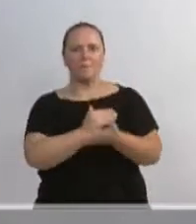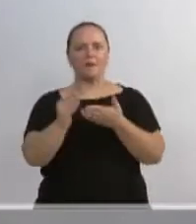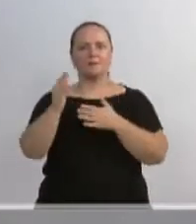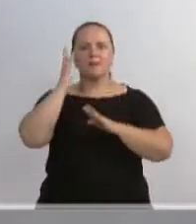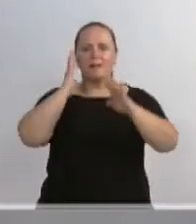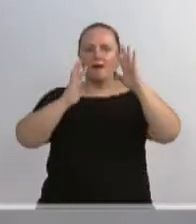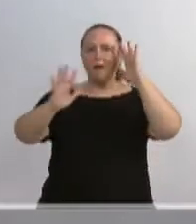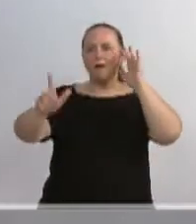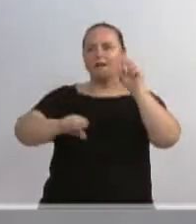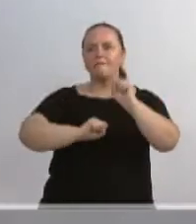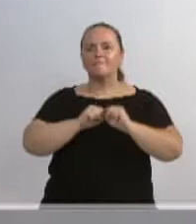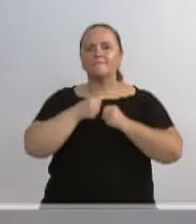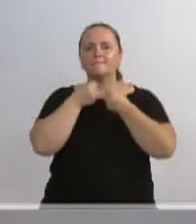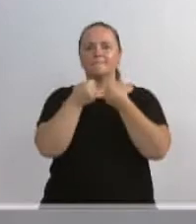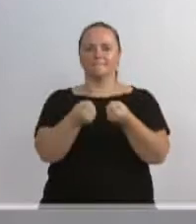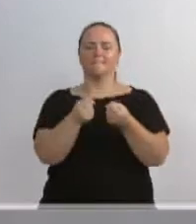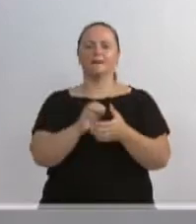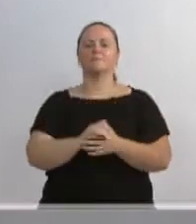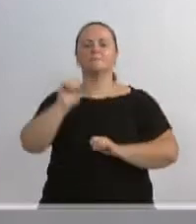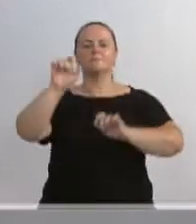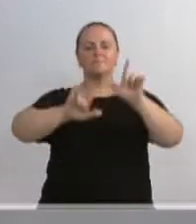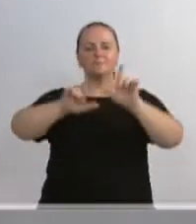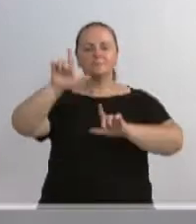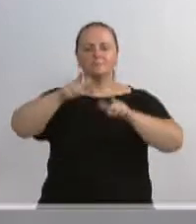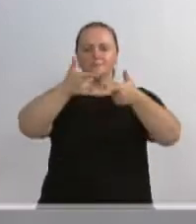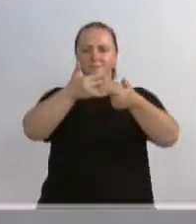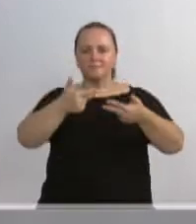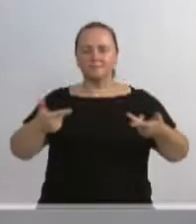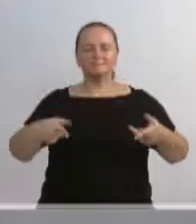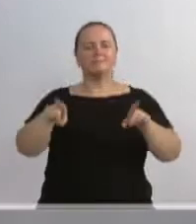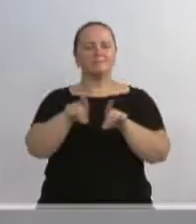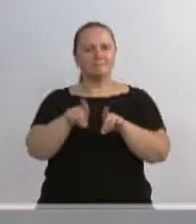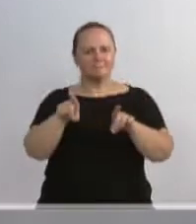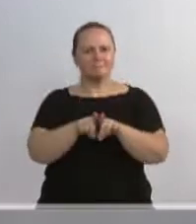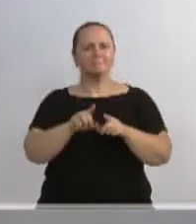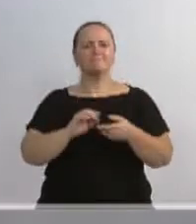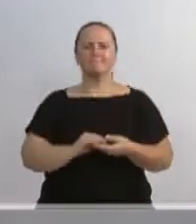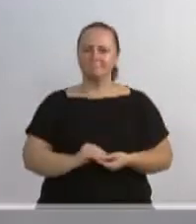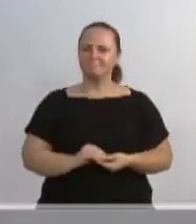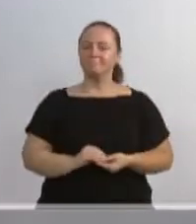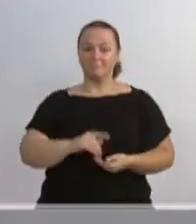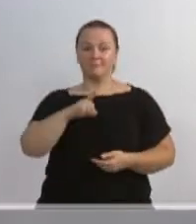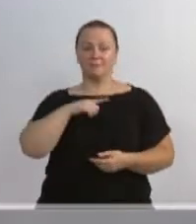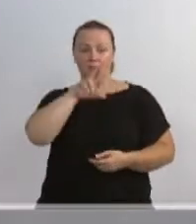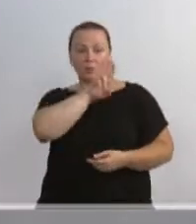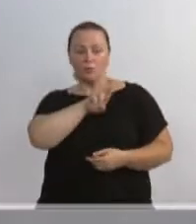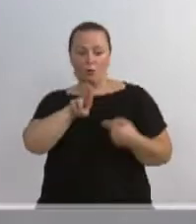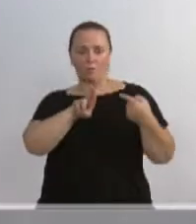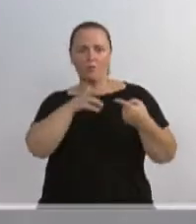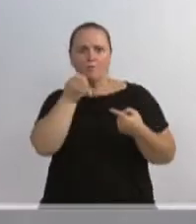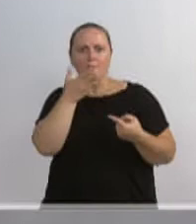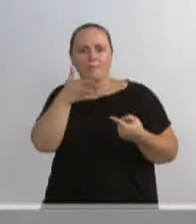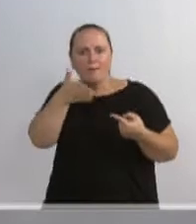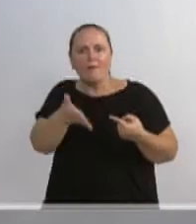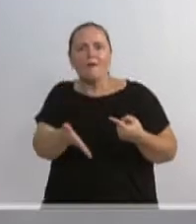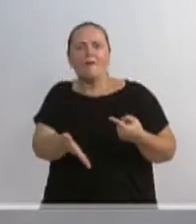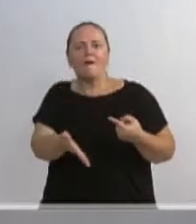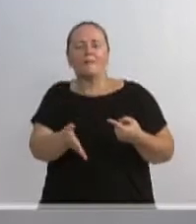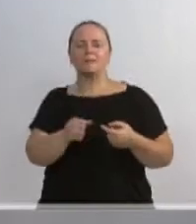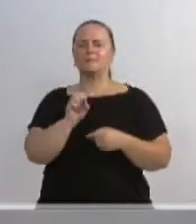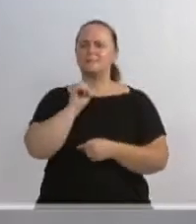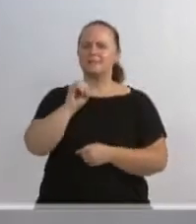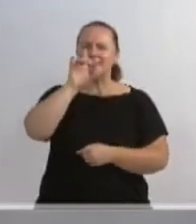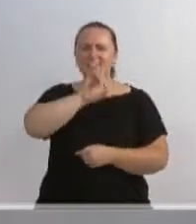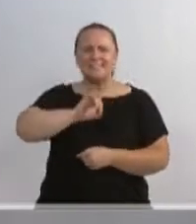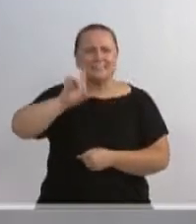que também a imprensa de nossa cidade comece a trabalhar nisso. Nós temos bons nomes aqui no nosso município. E, se Deus quiser,